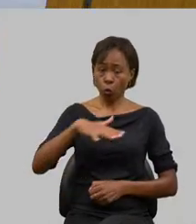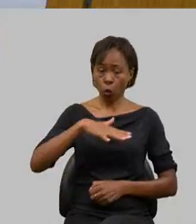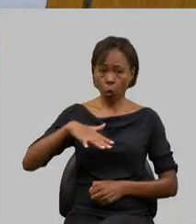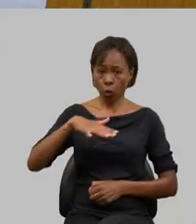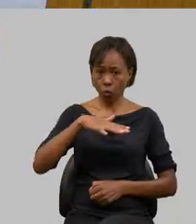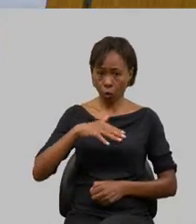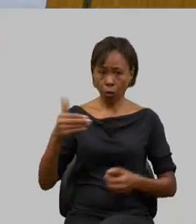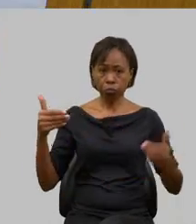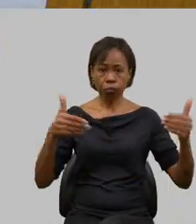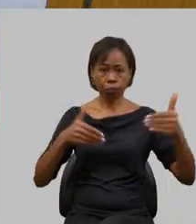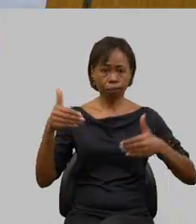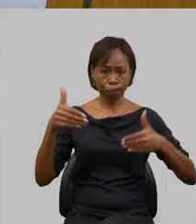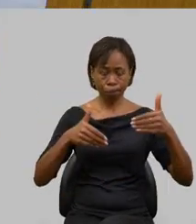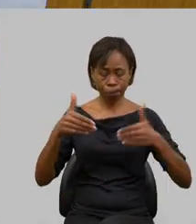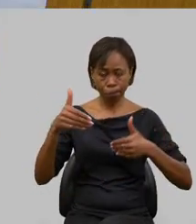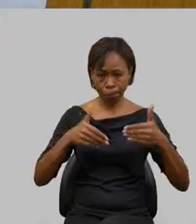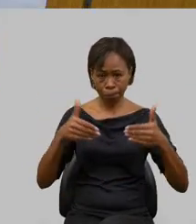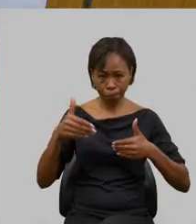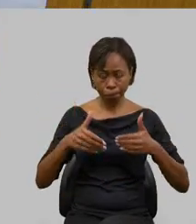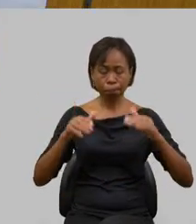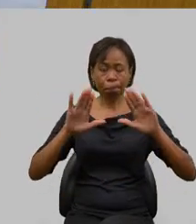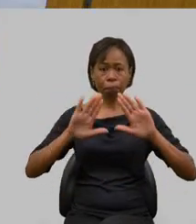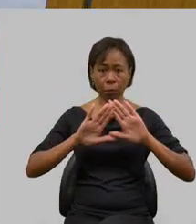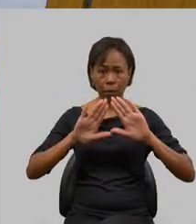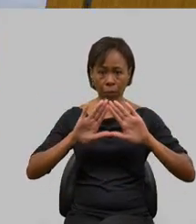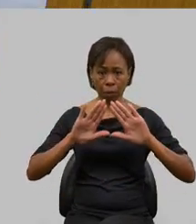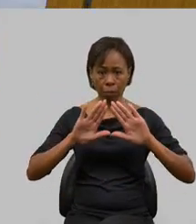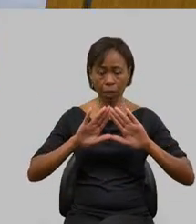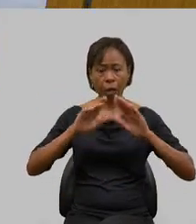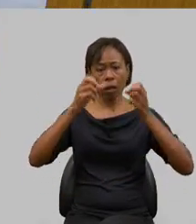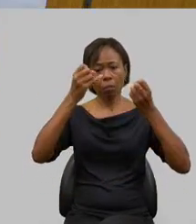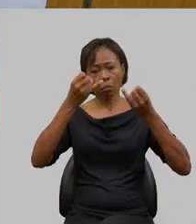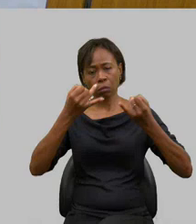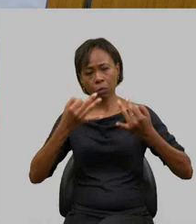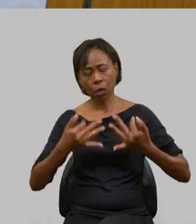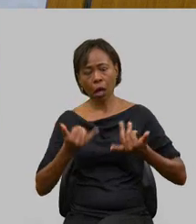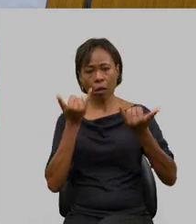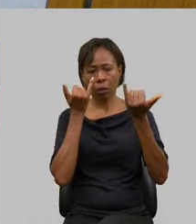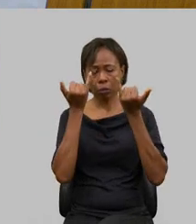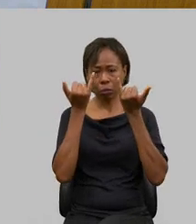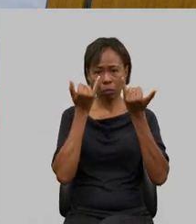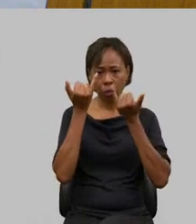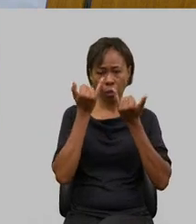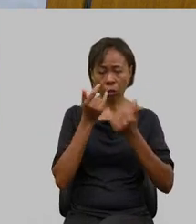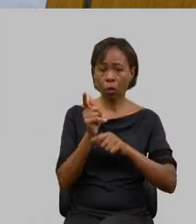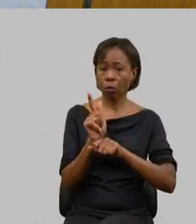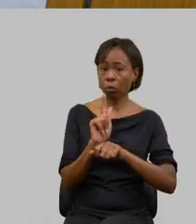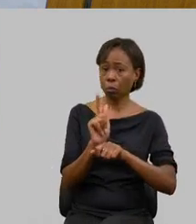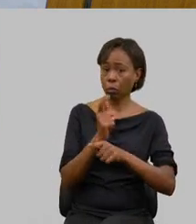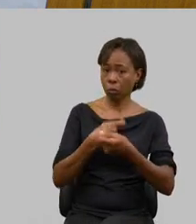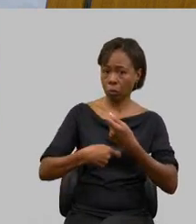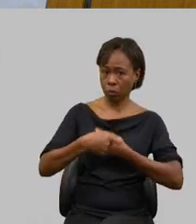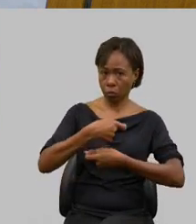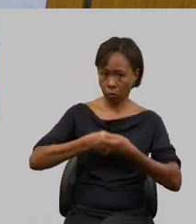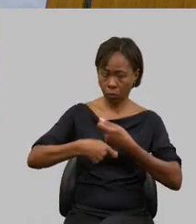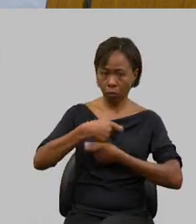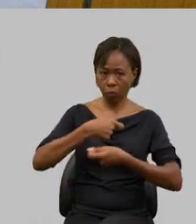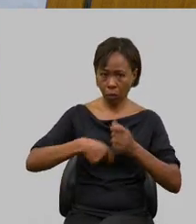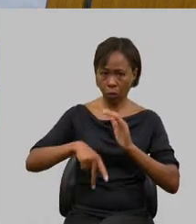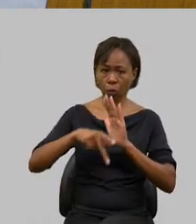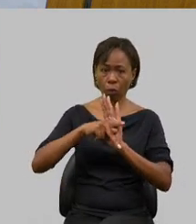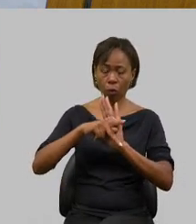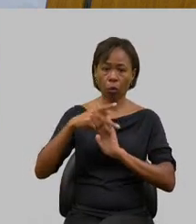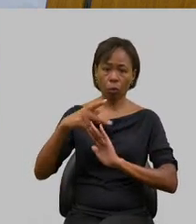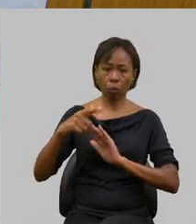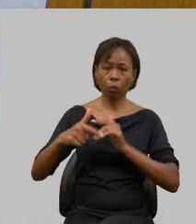comissões desta casa para prestar informações sobre a gestão de suas respectivas áreas com o objetivo